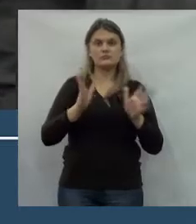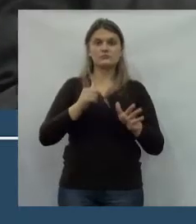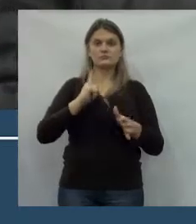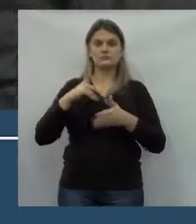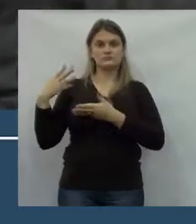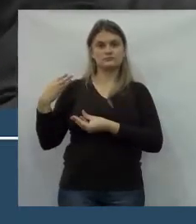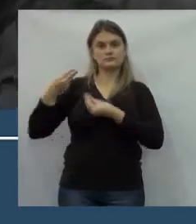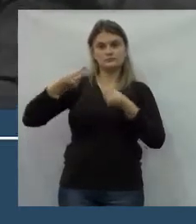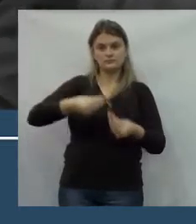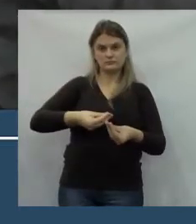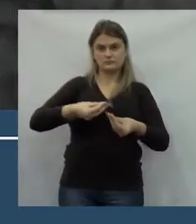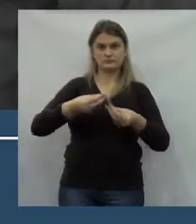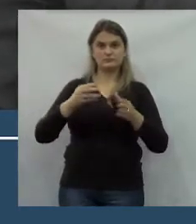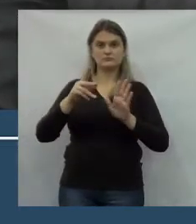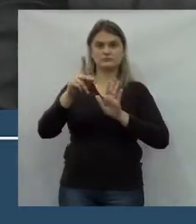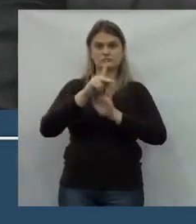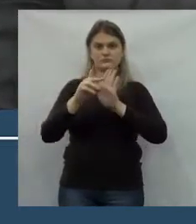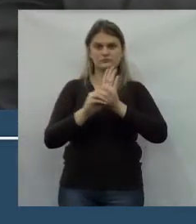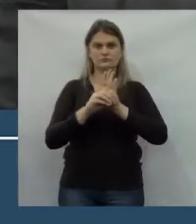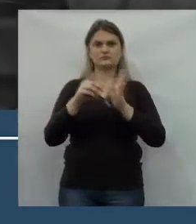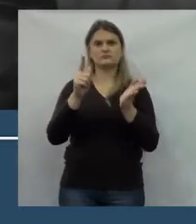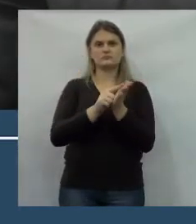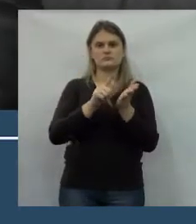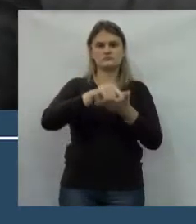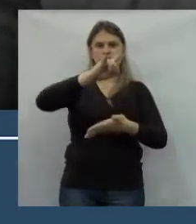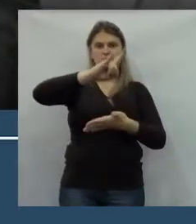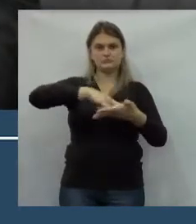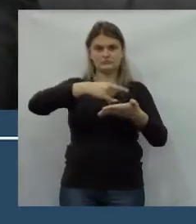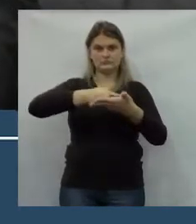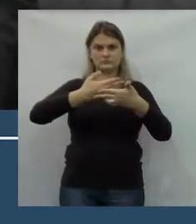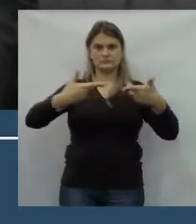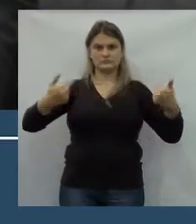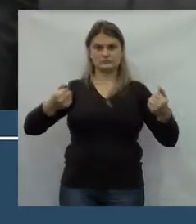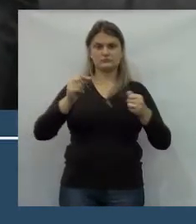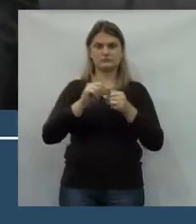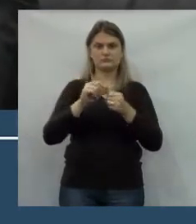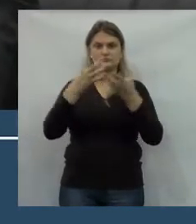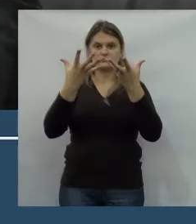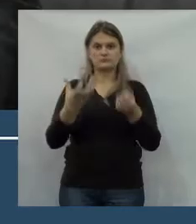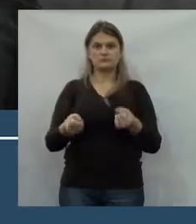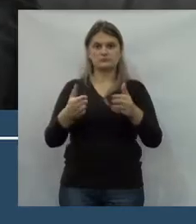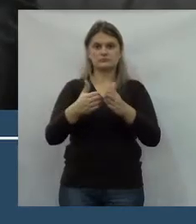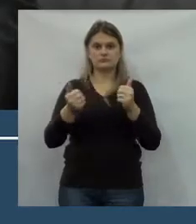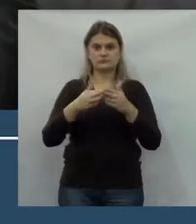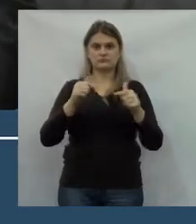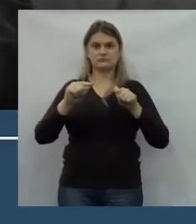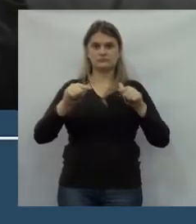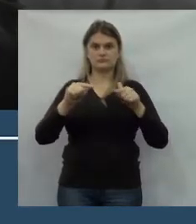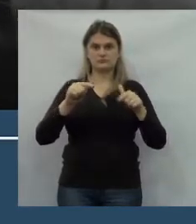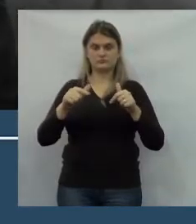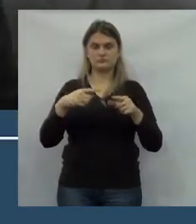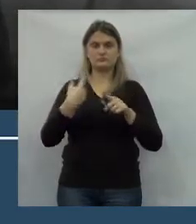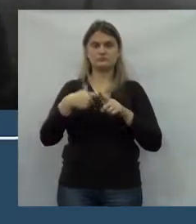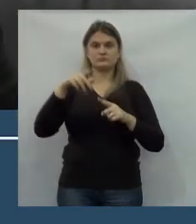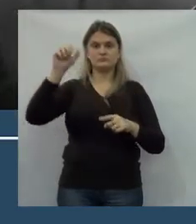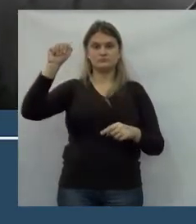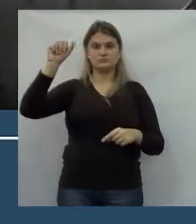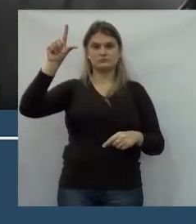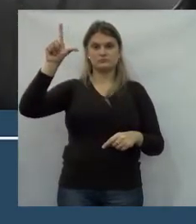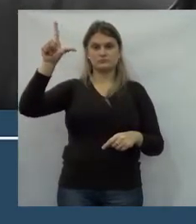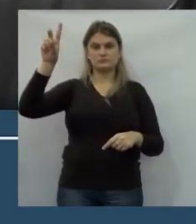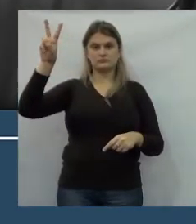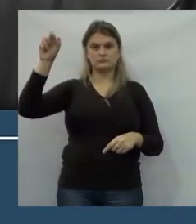trazendo protocolos, documentos, para alvarar de licença. Alvarar que era necessário